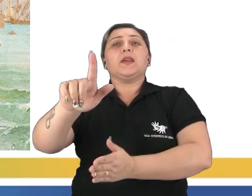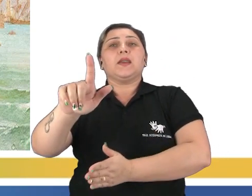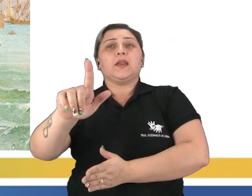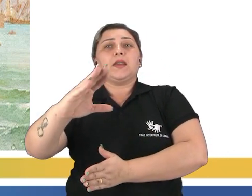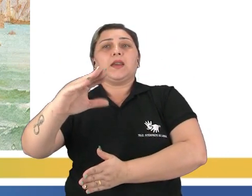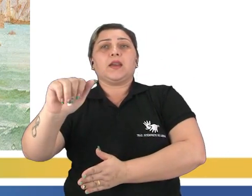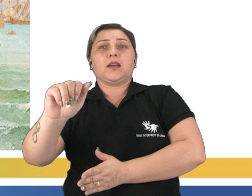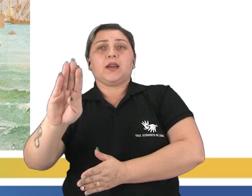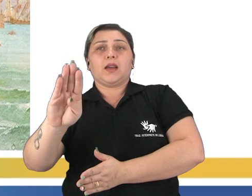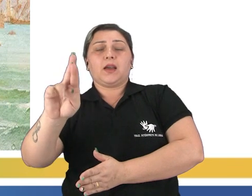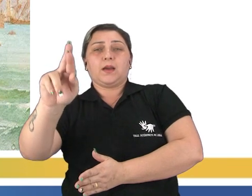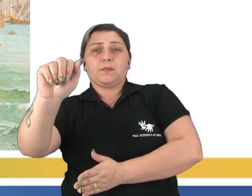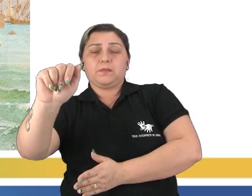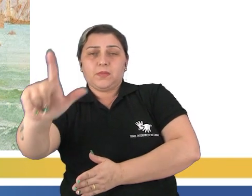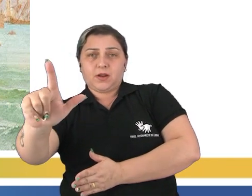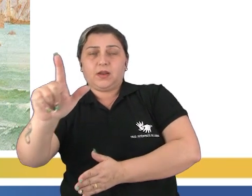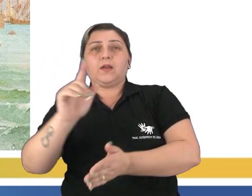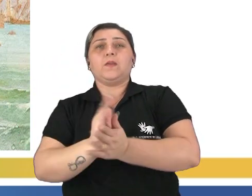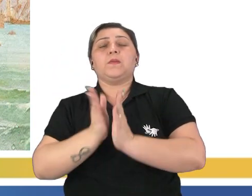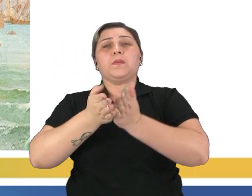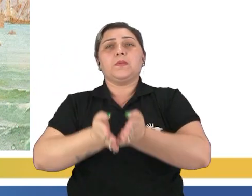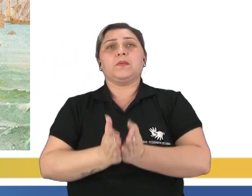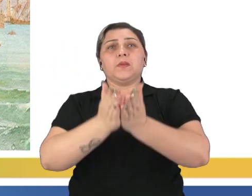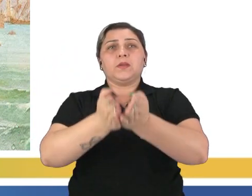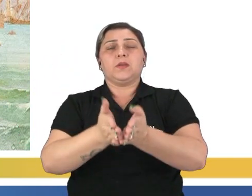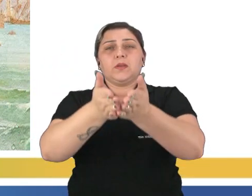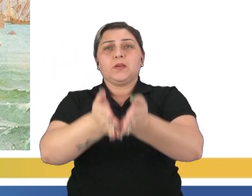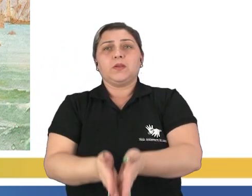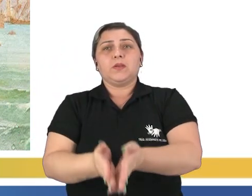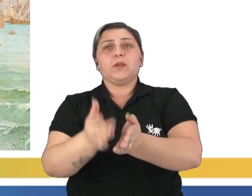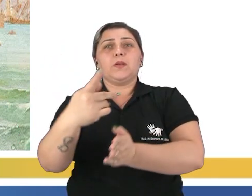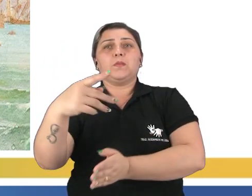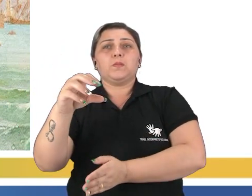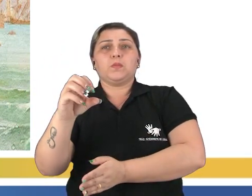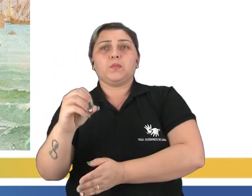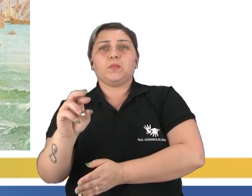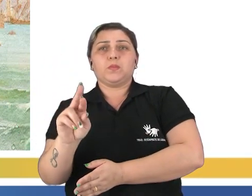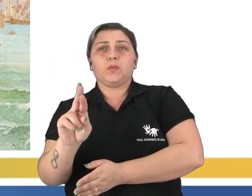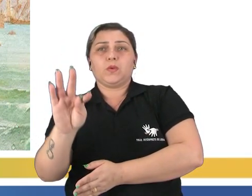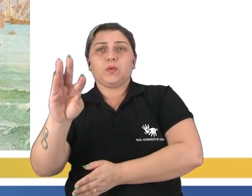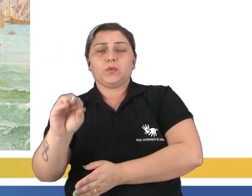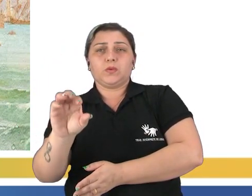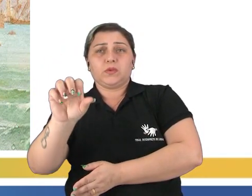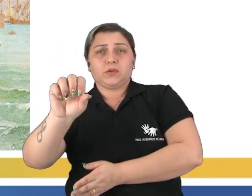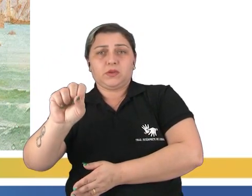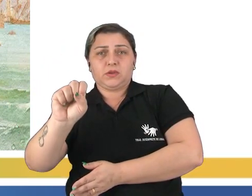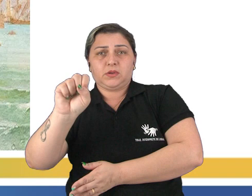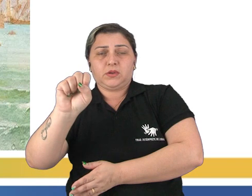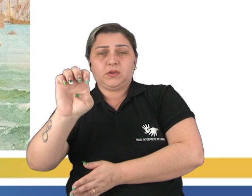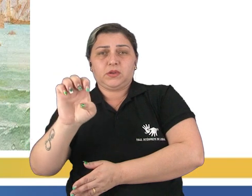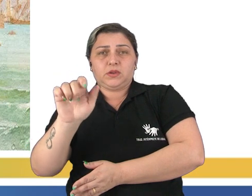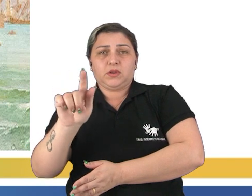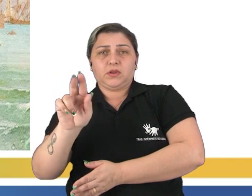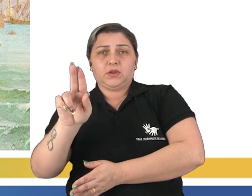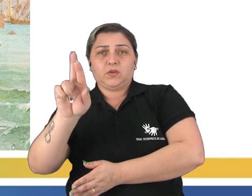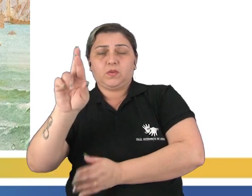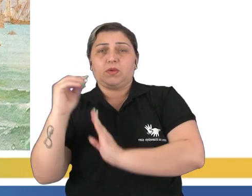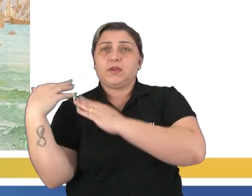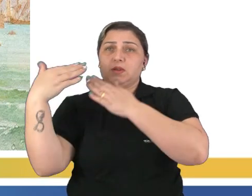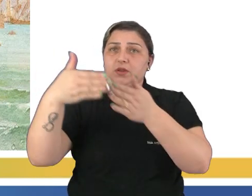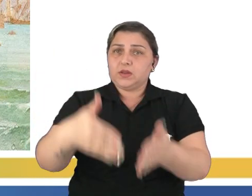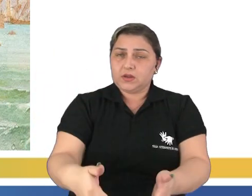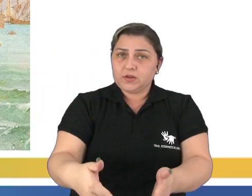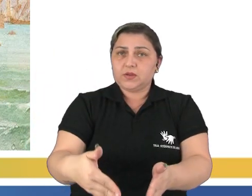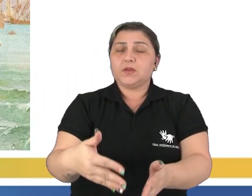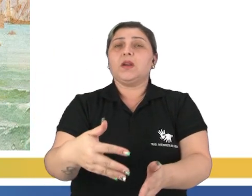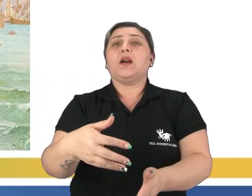Porto Seguro, na tela de Oscar Pereira da Silva de 1904. Então tem aí essa representação dessa chegada